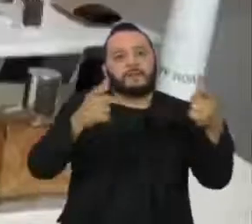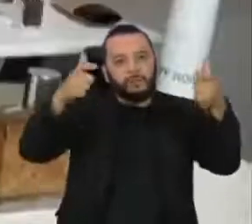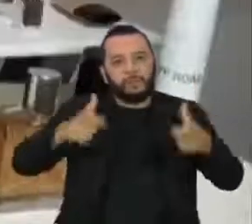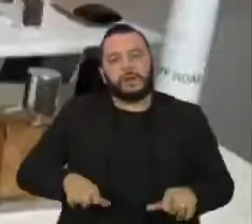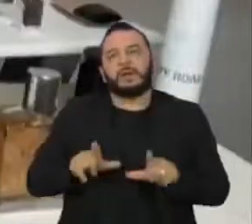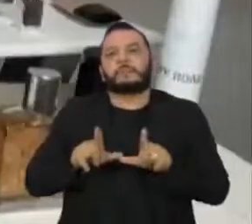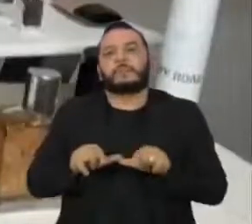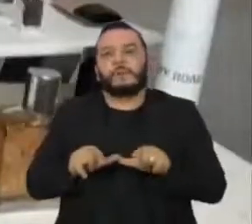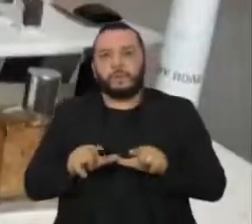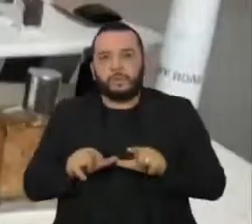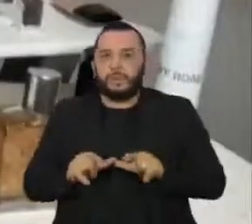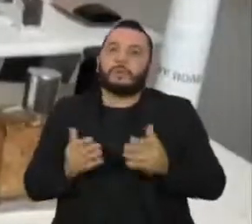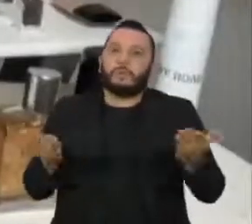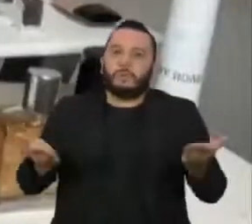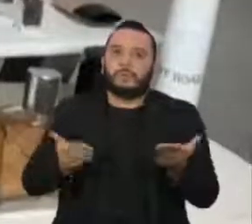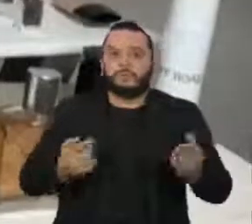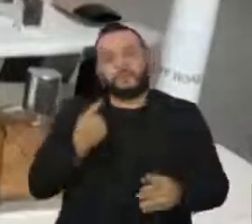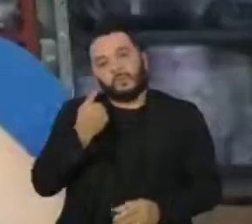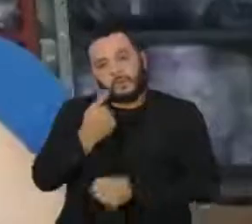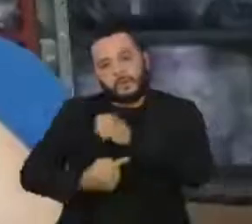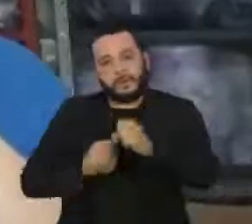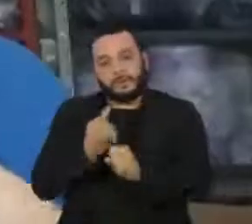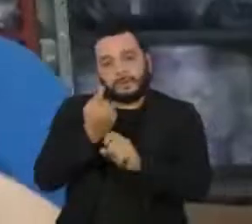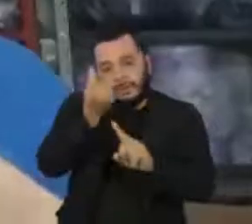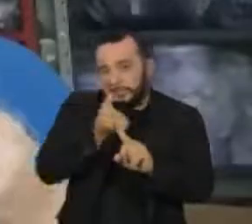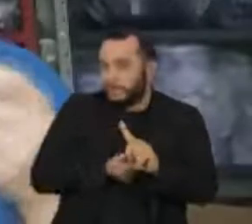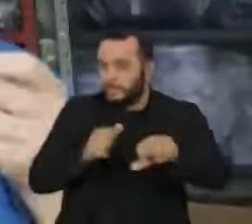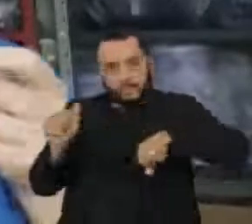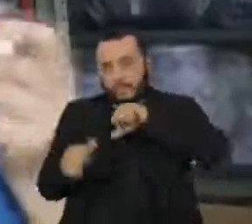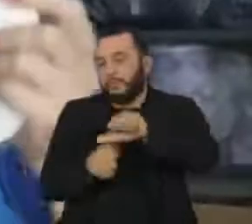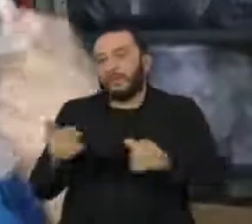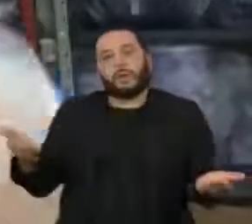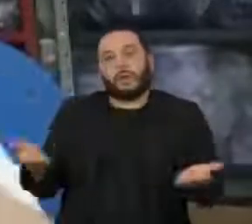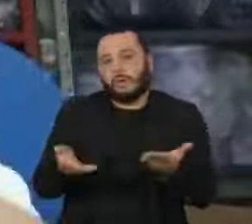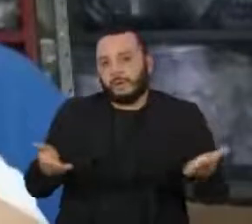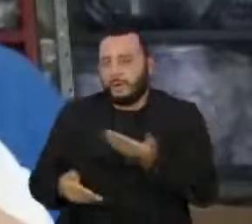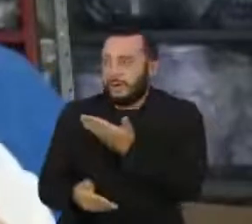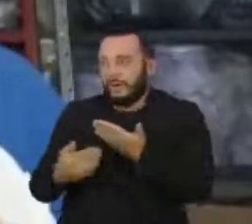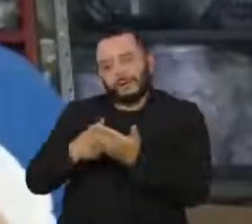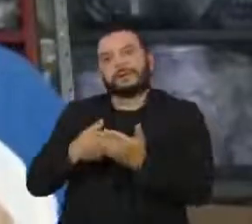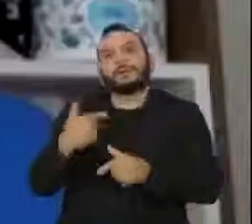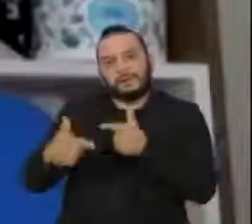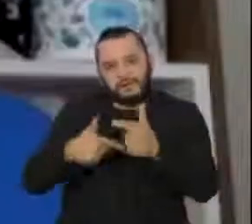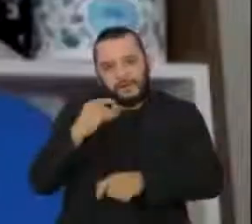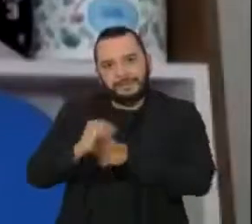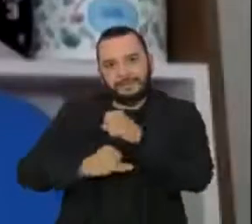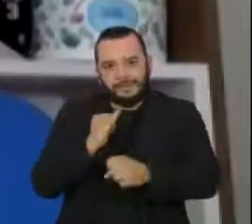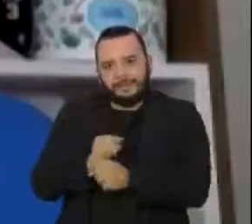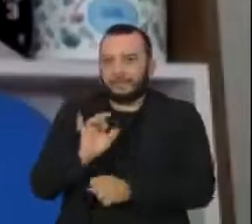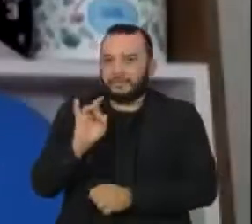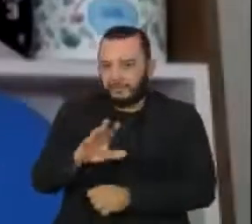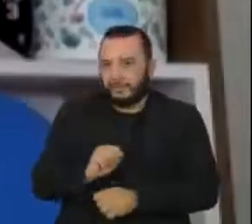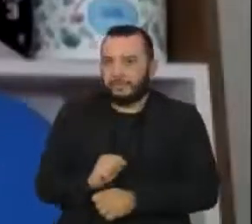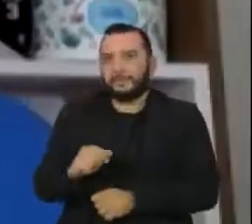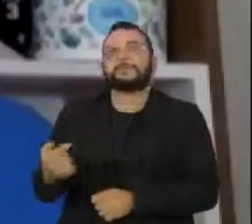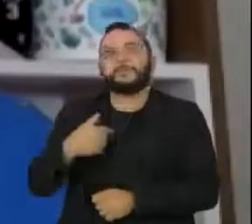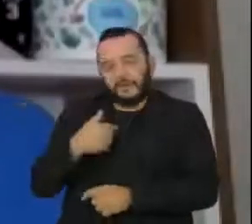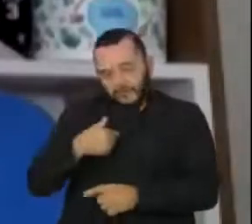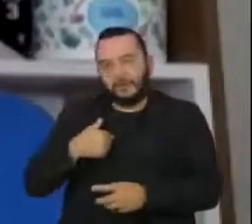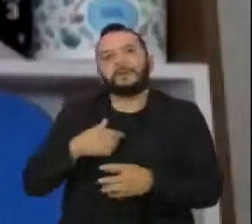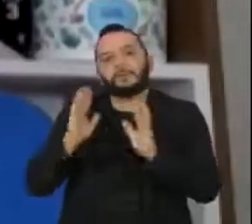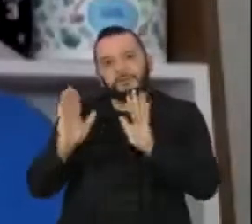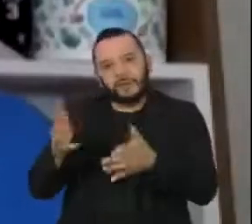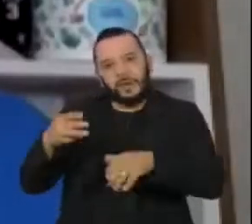Mas hoje, um ano e meio de pandemia depois, tudo mudou. Agora, ela só trabalha online. Eu me agarrei no WhatsApp,